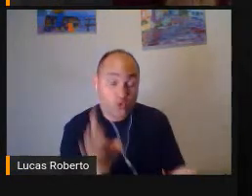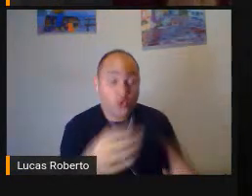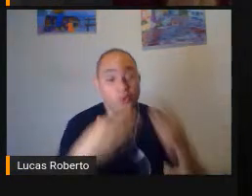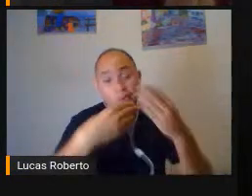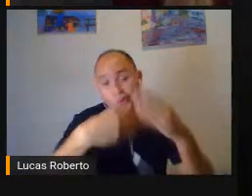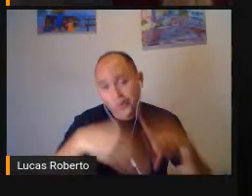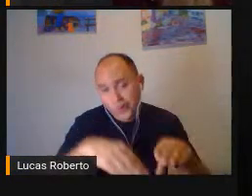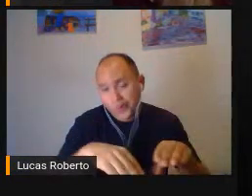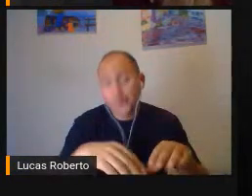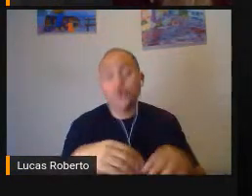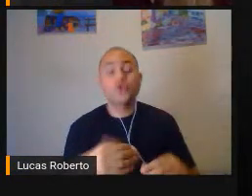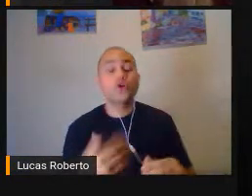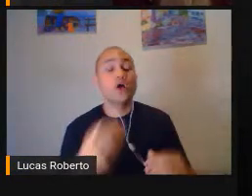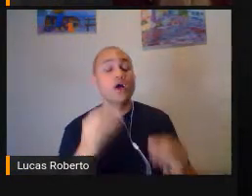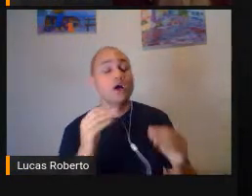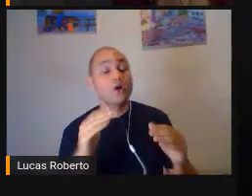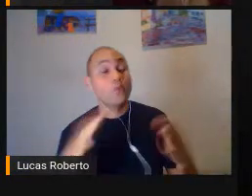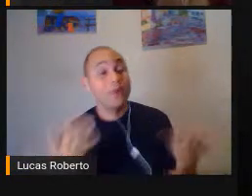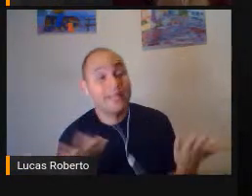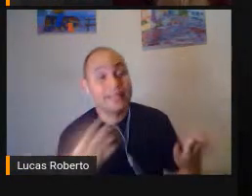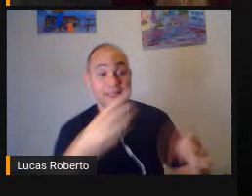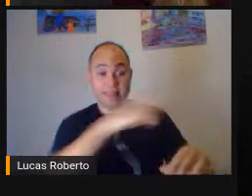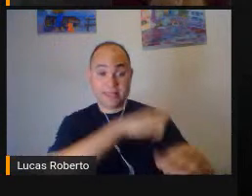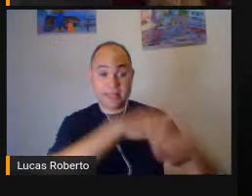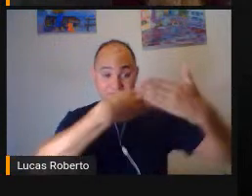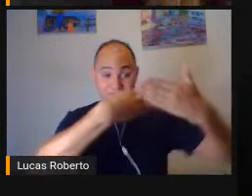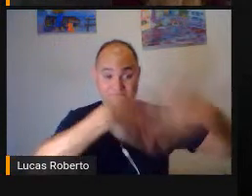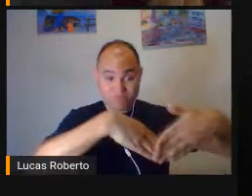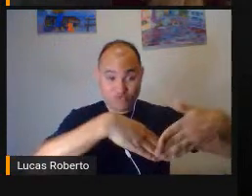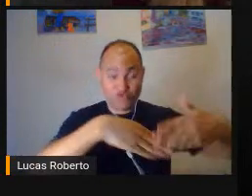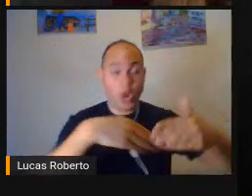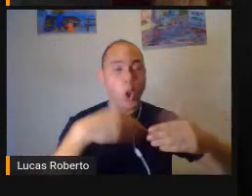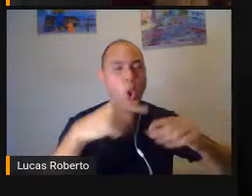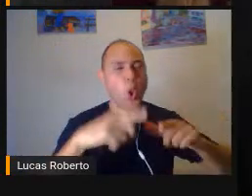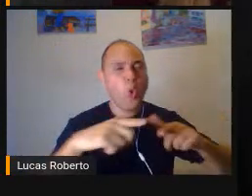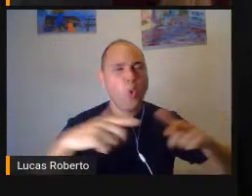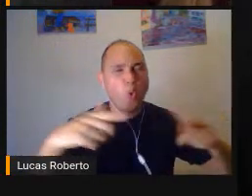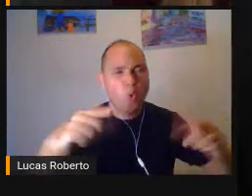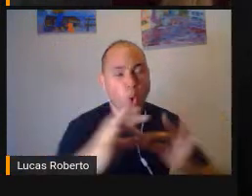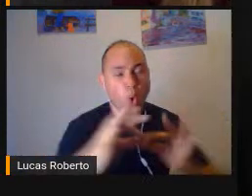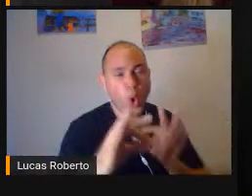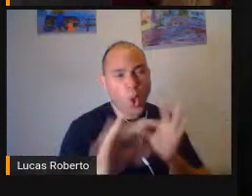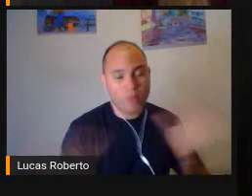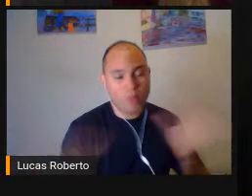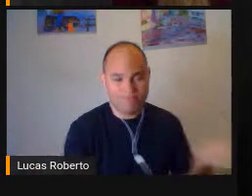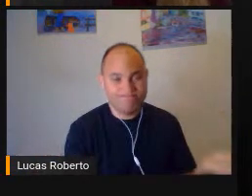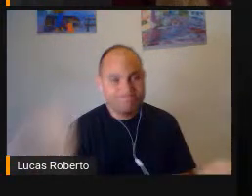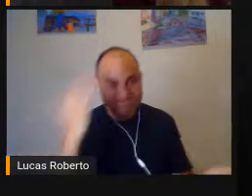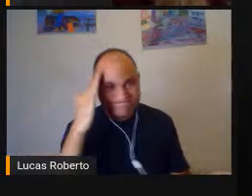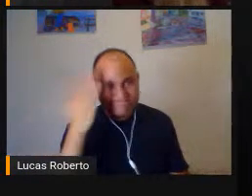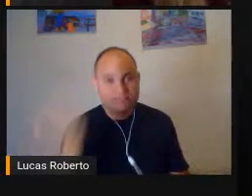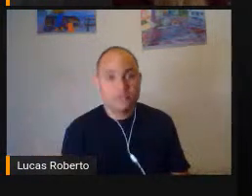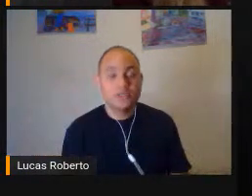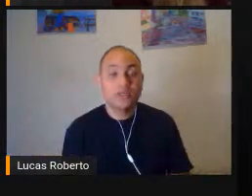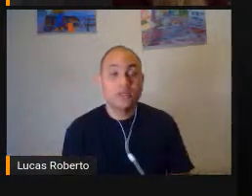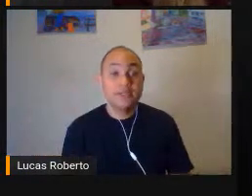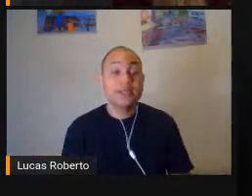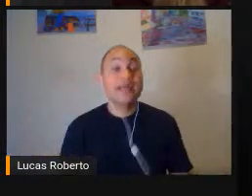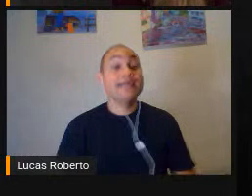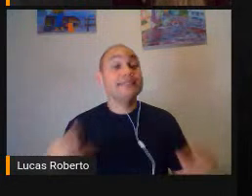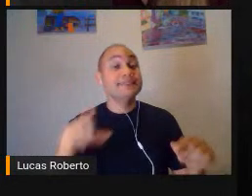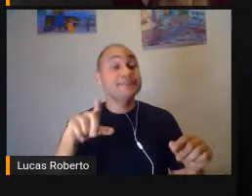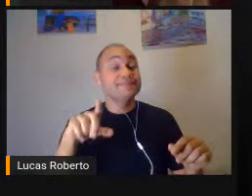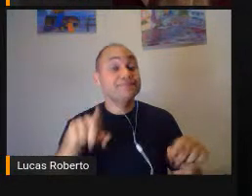Que isso Não substitua A aprendizagem De um sistema De leitura E de escrita Há também